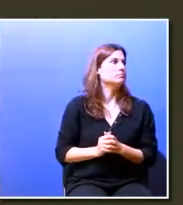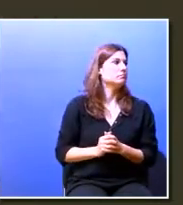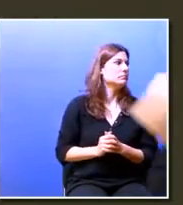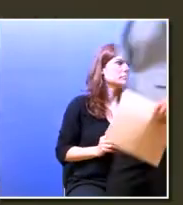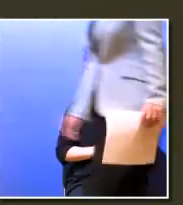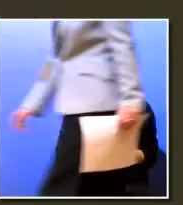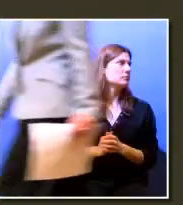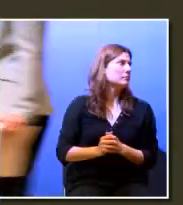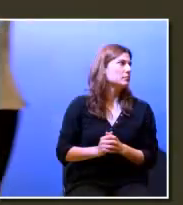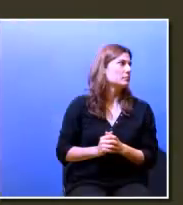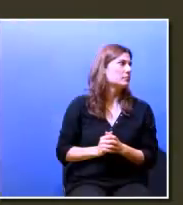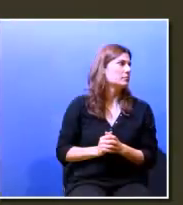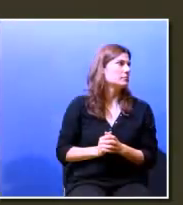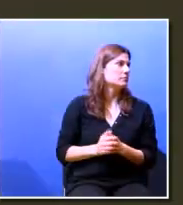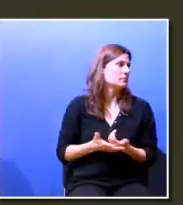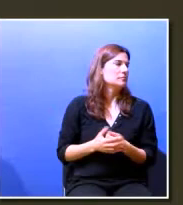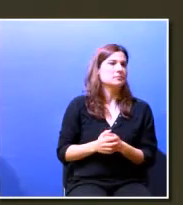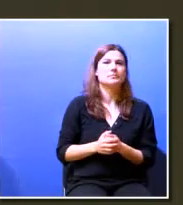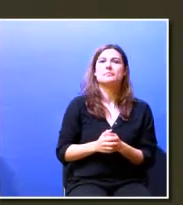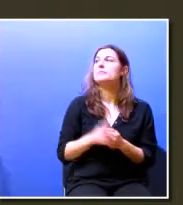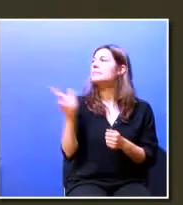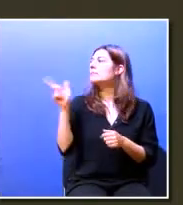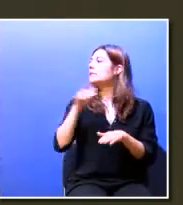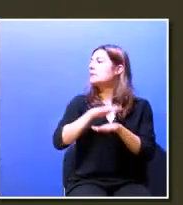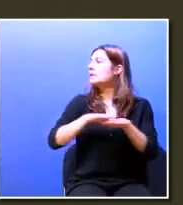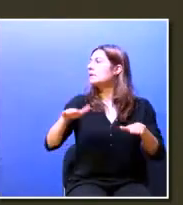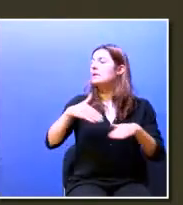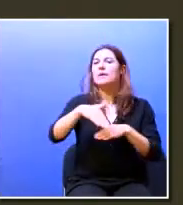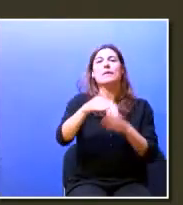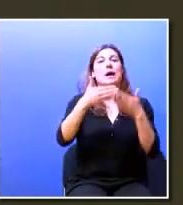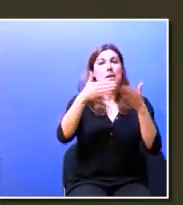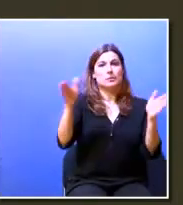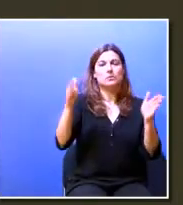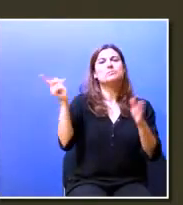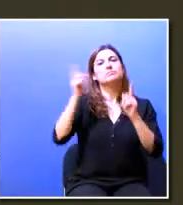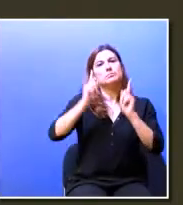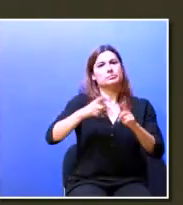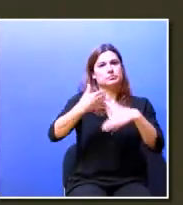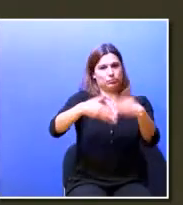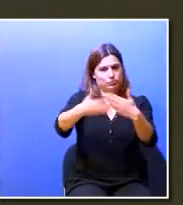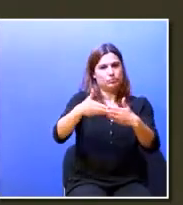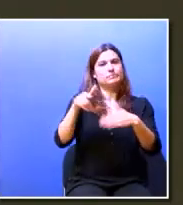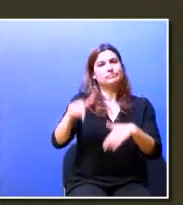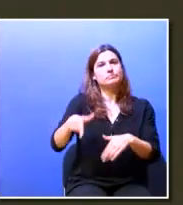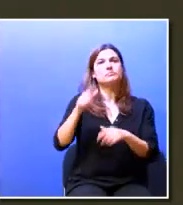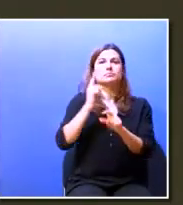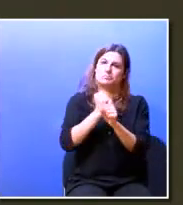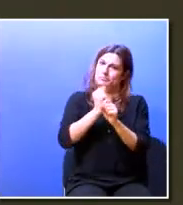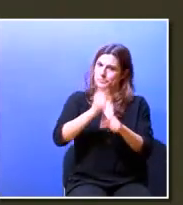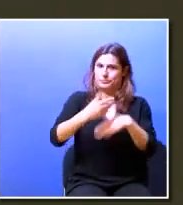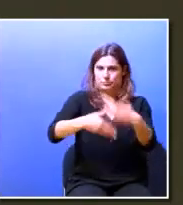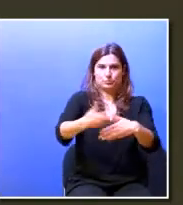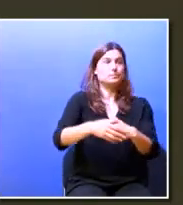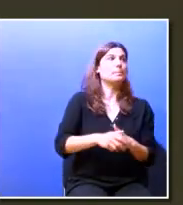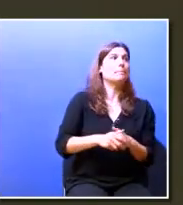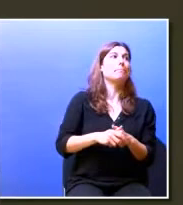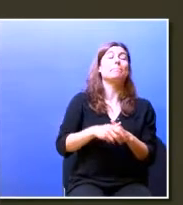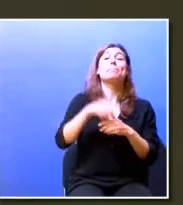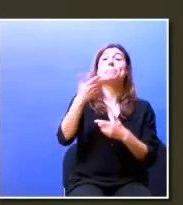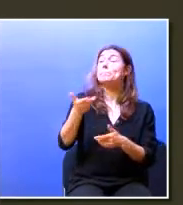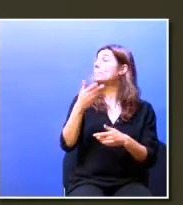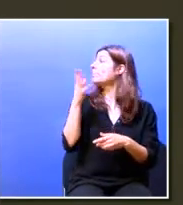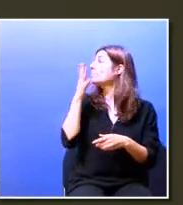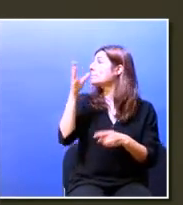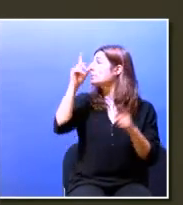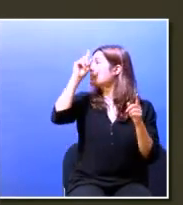para esta sessão de abertura, para o pontapé de saída para esta jornada de trabalho. E pedi-lhe já ao